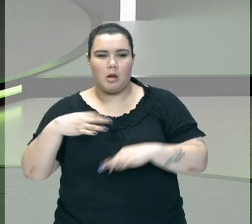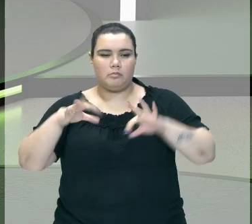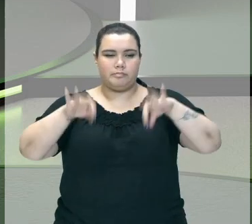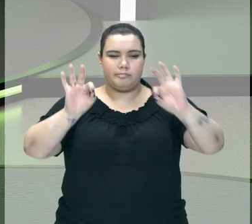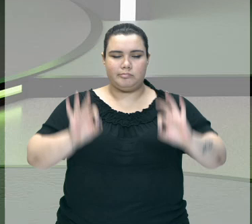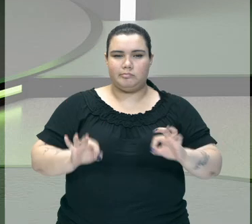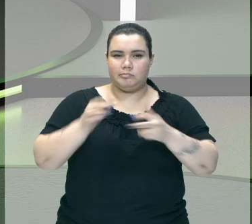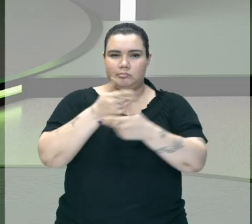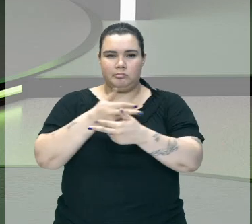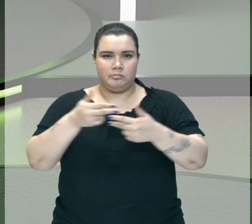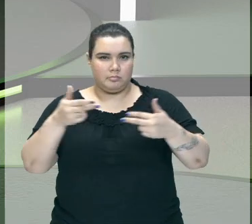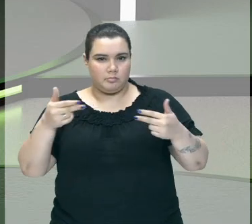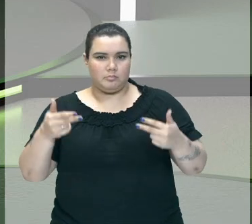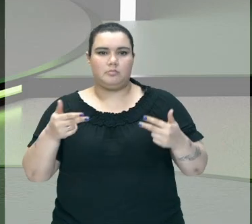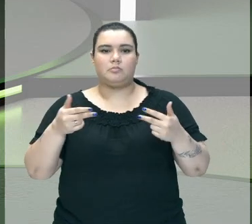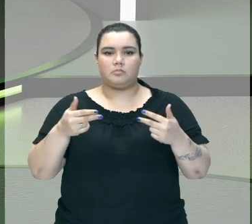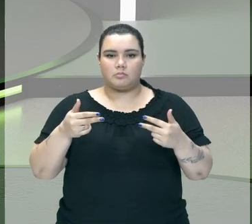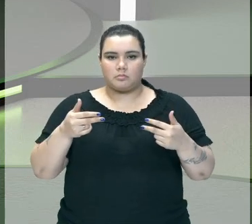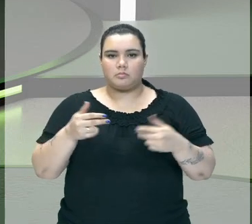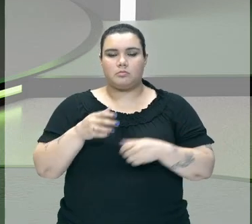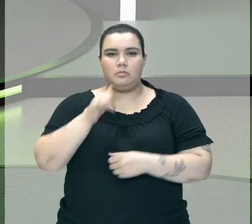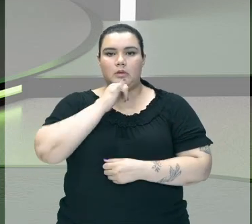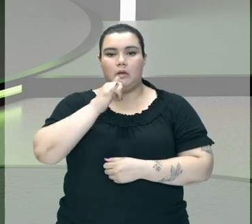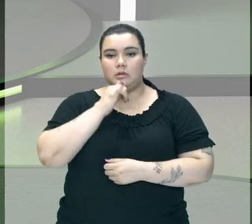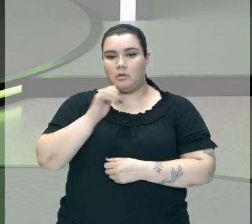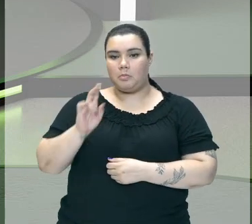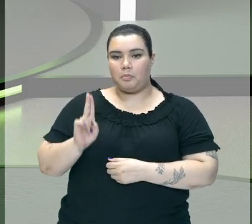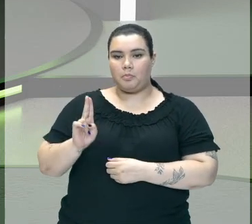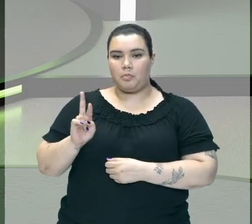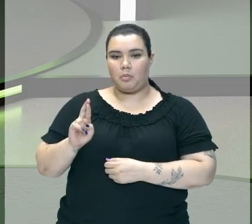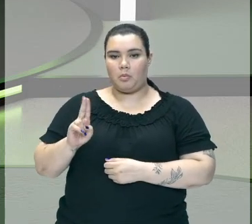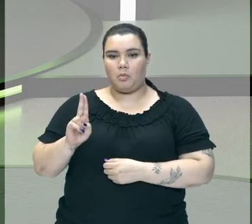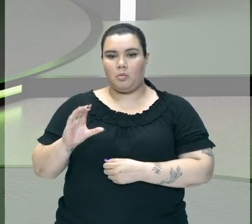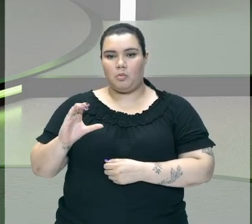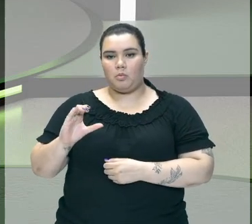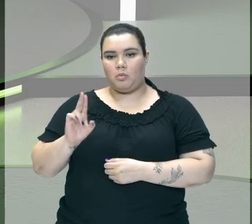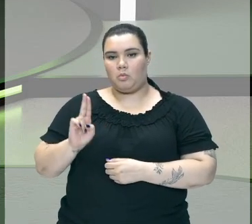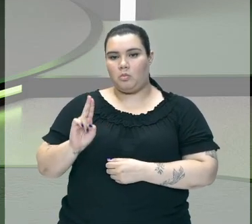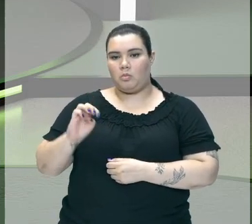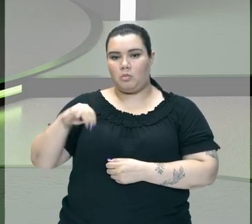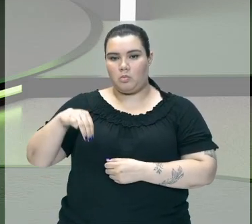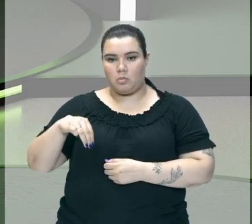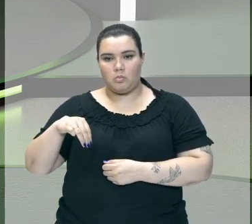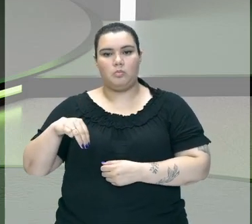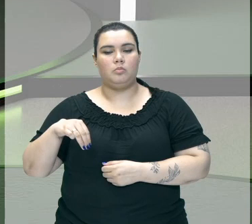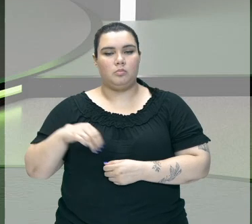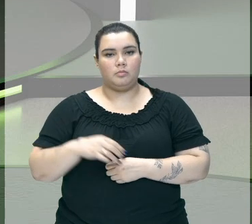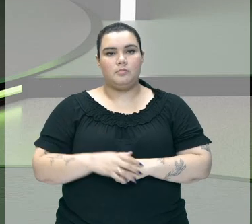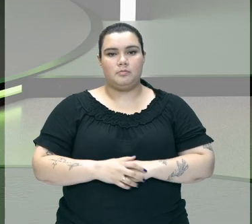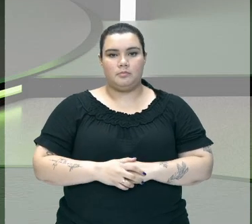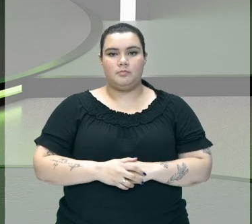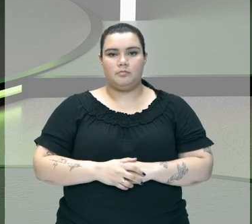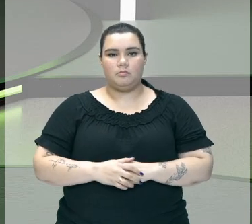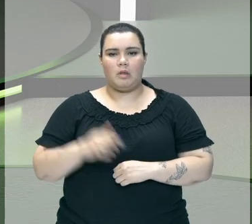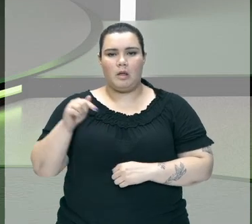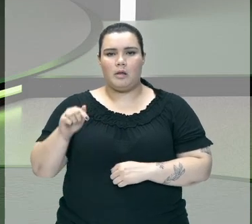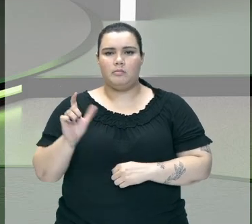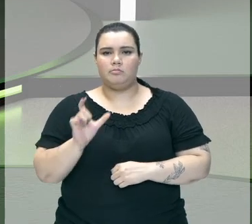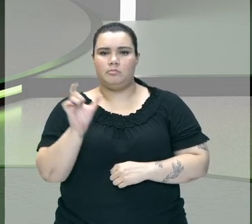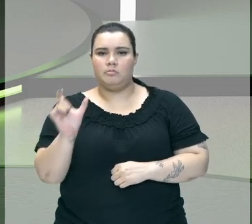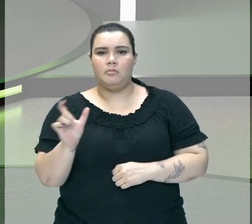temos O Urucum O urucum é Uma Uma